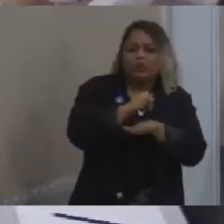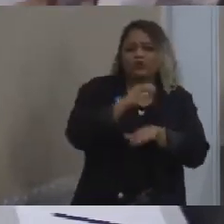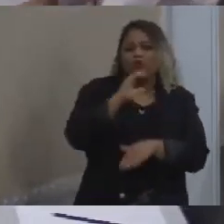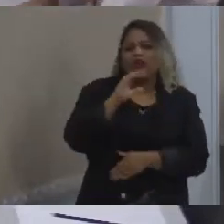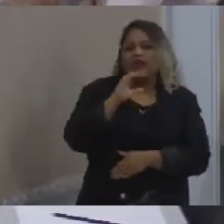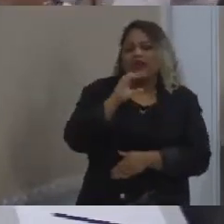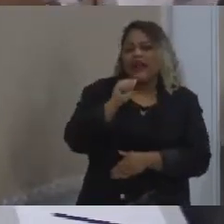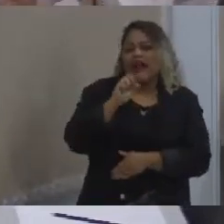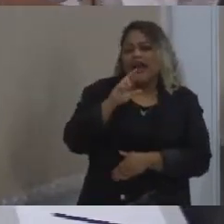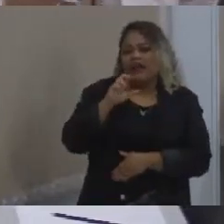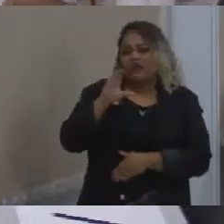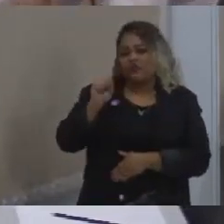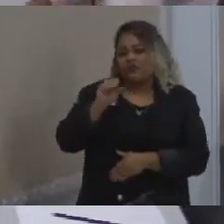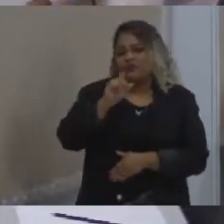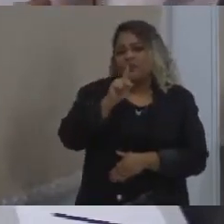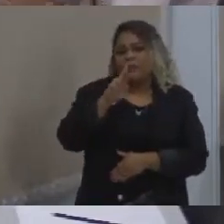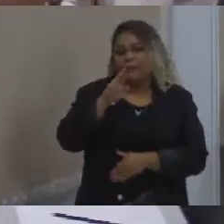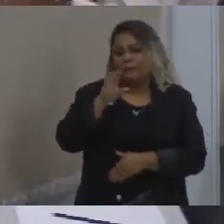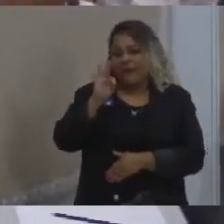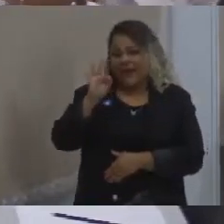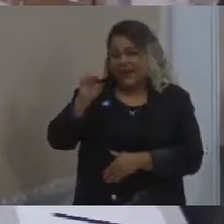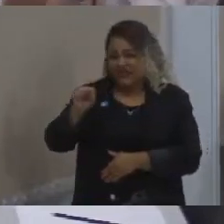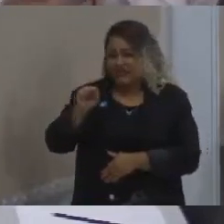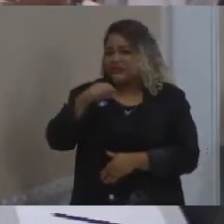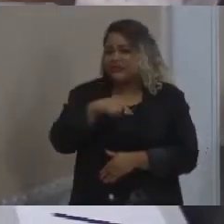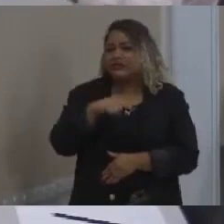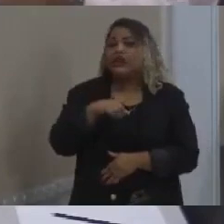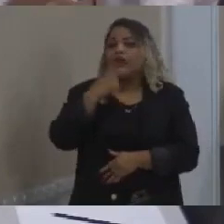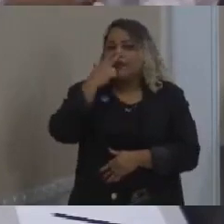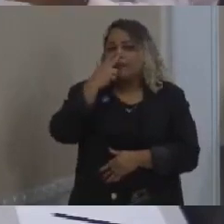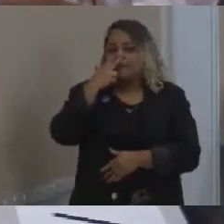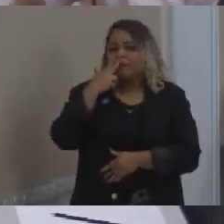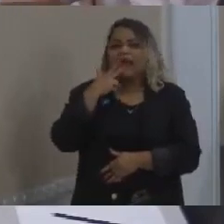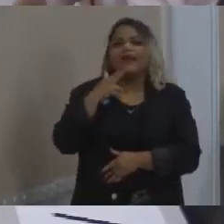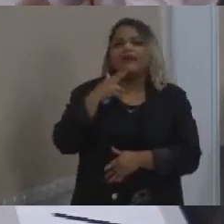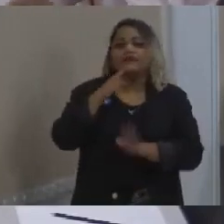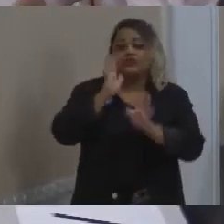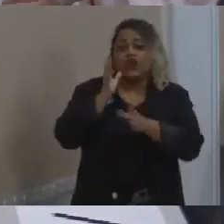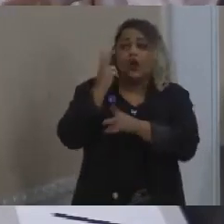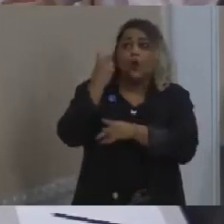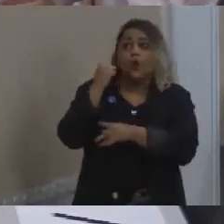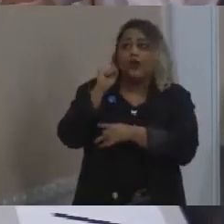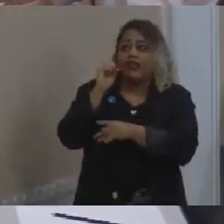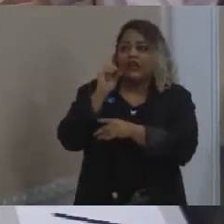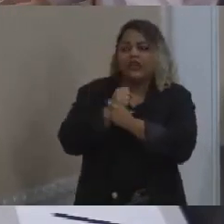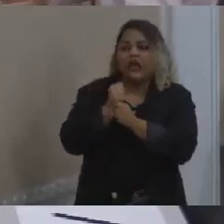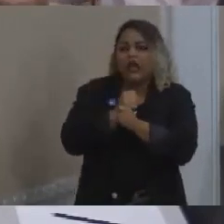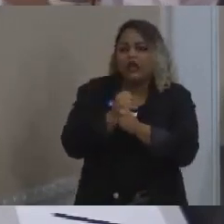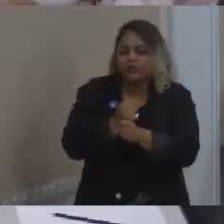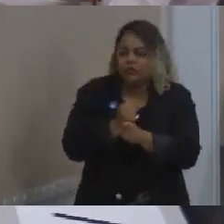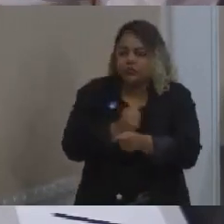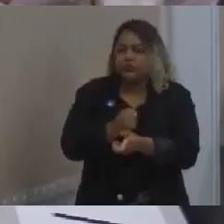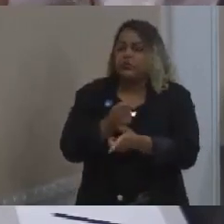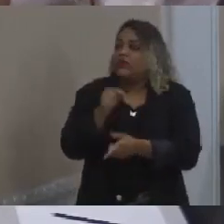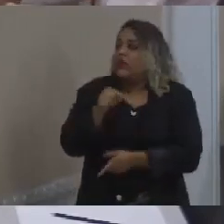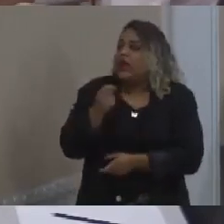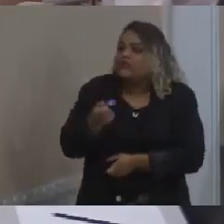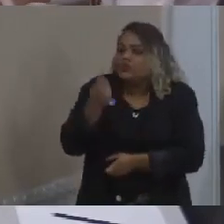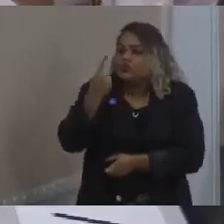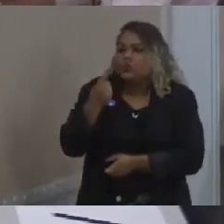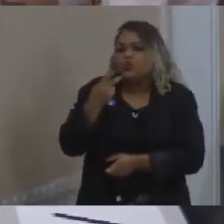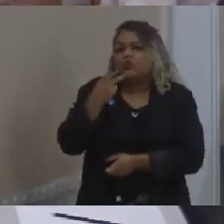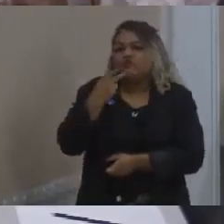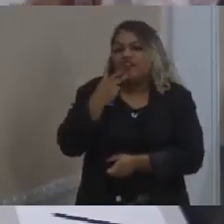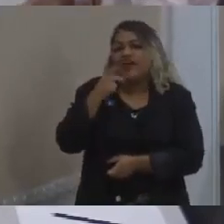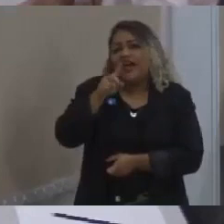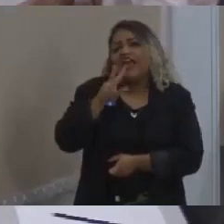consolidar. Matar um equipamento econômico igual ao aeroporto Carlos Prats, que funciona há 80 anos aqui em Belo Horizonte, para ficar falando que é para